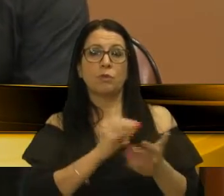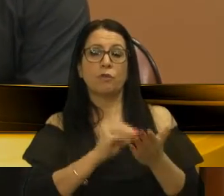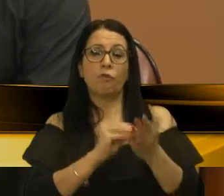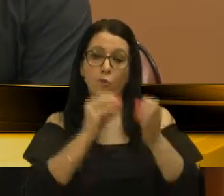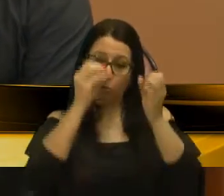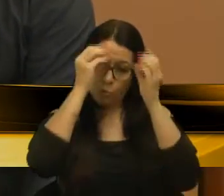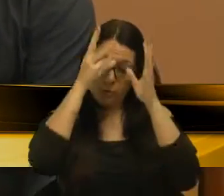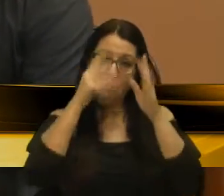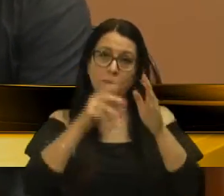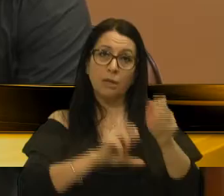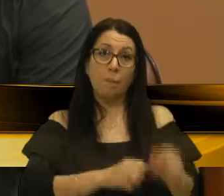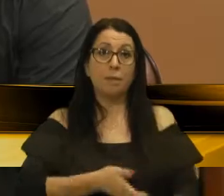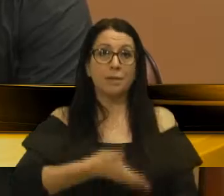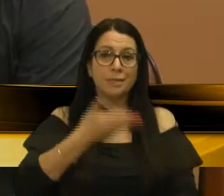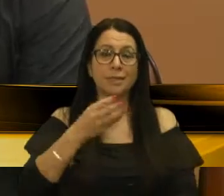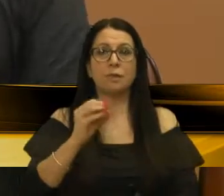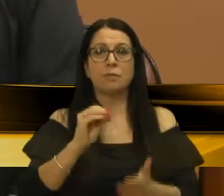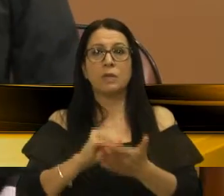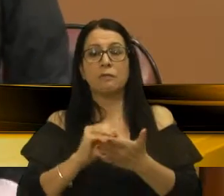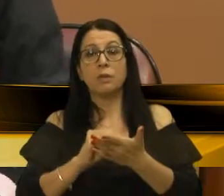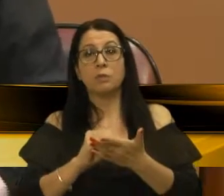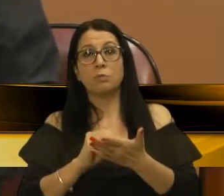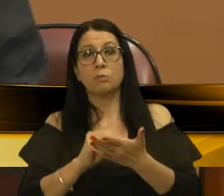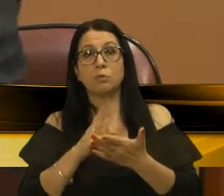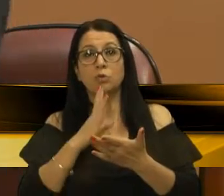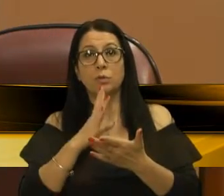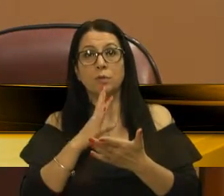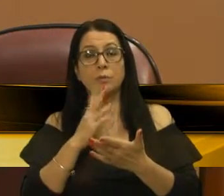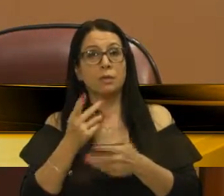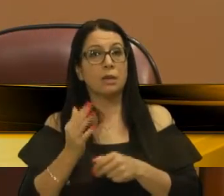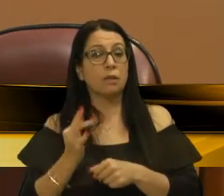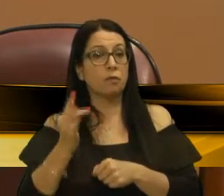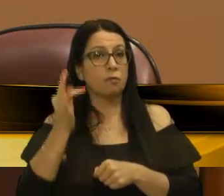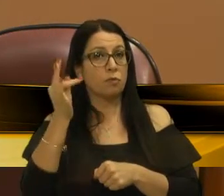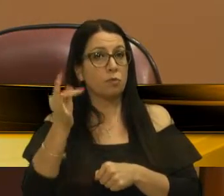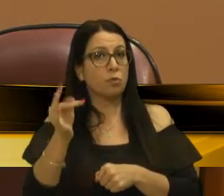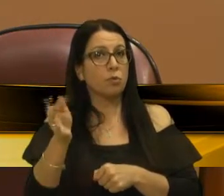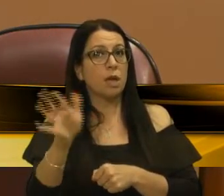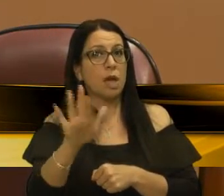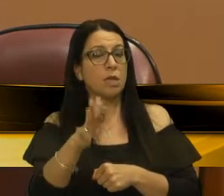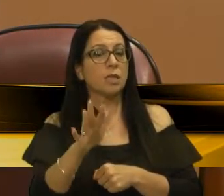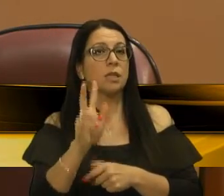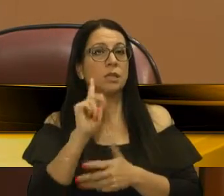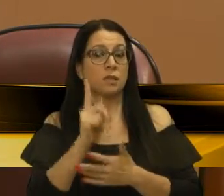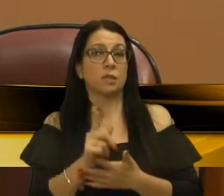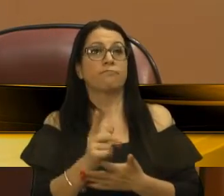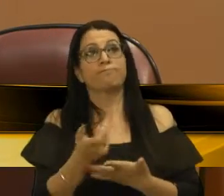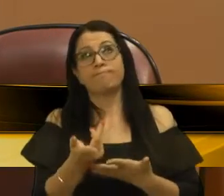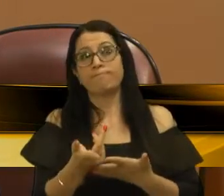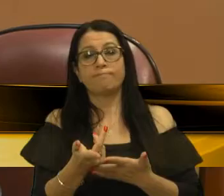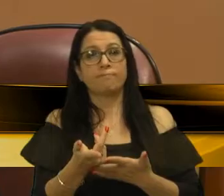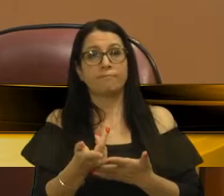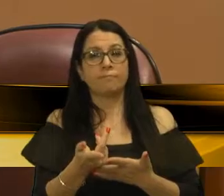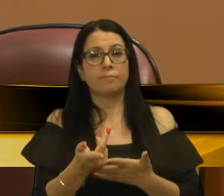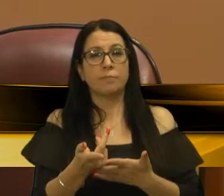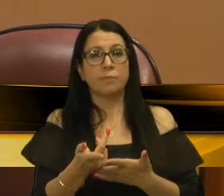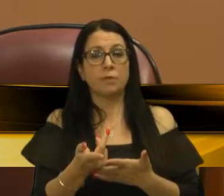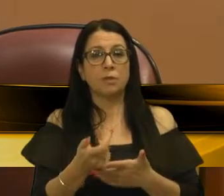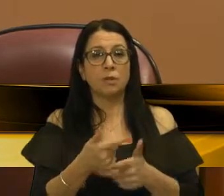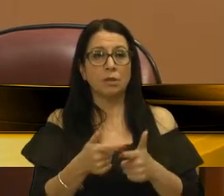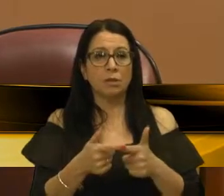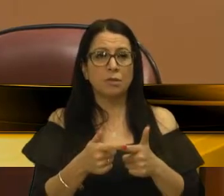da pressão alta, por falta de conhecimento, lá na frente muitas vezes ficam, enfim, cataplegios, dependentes,